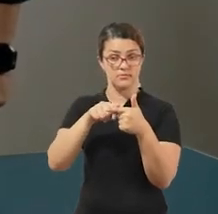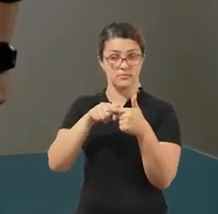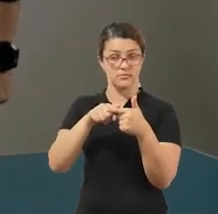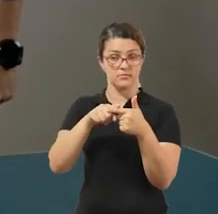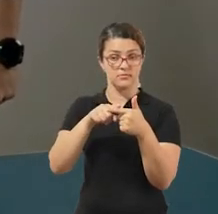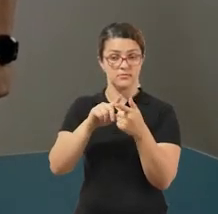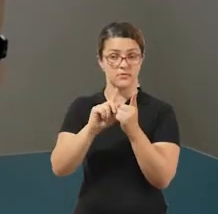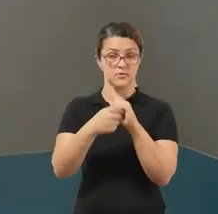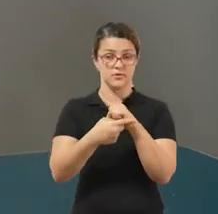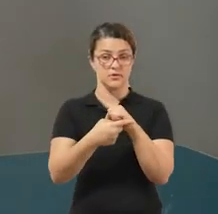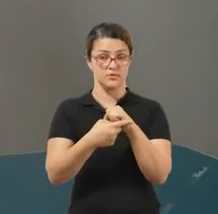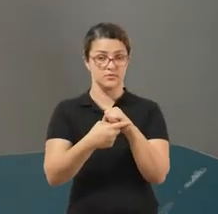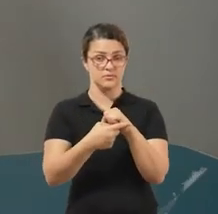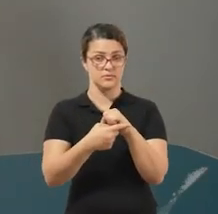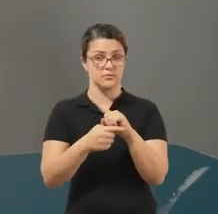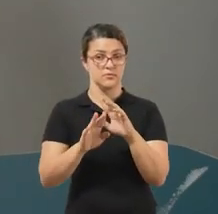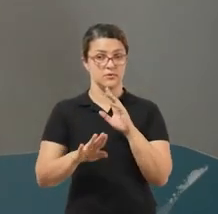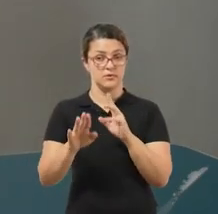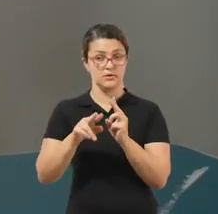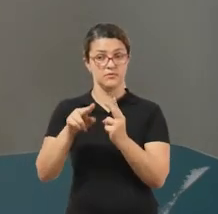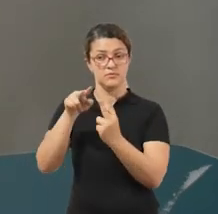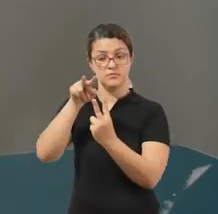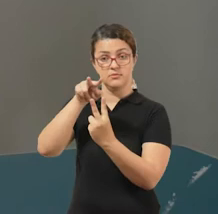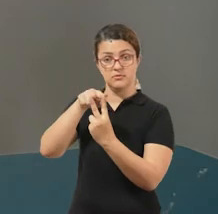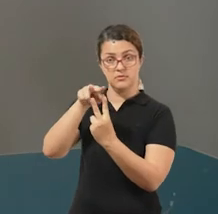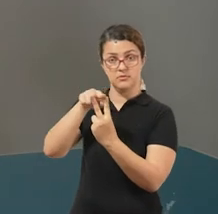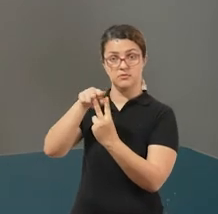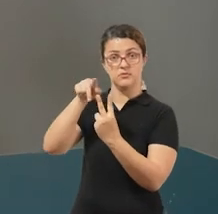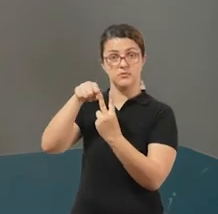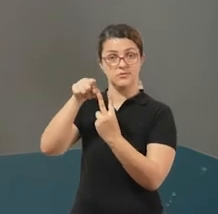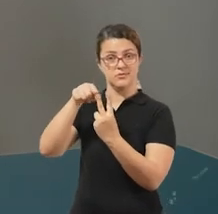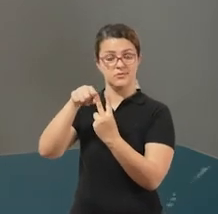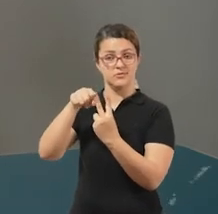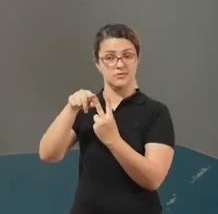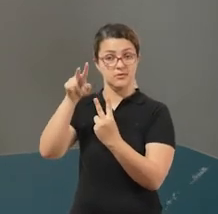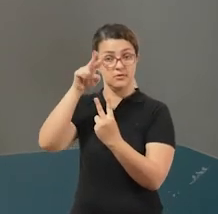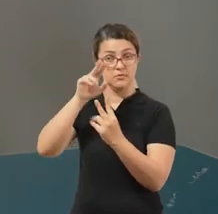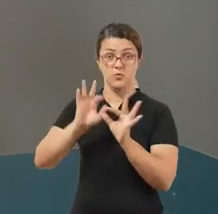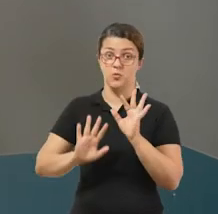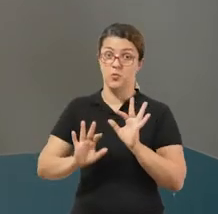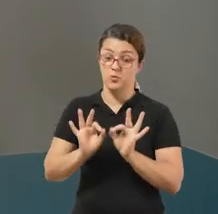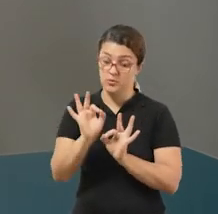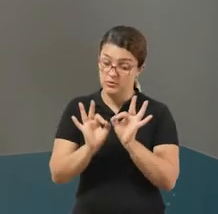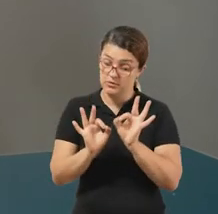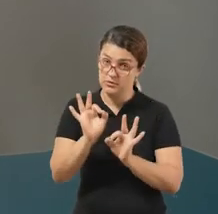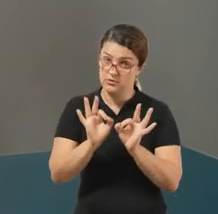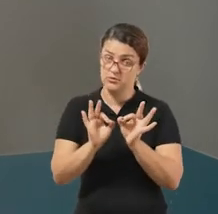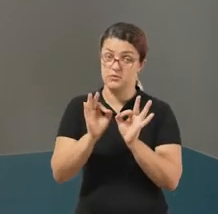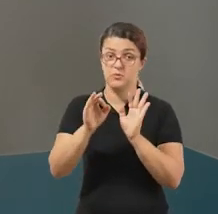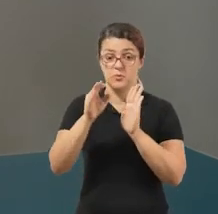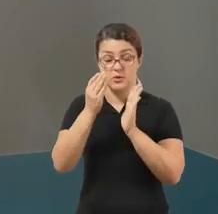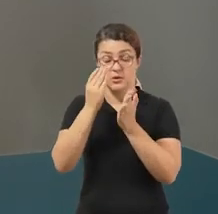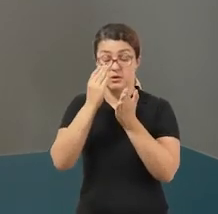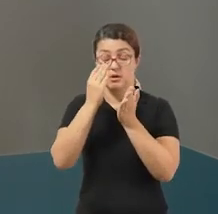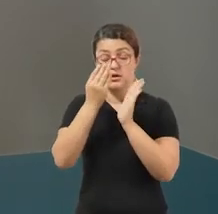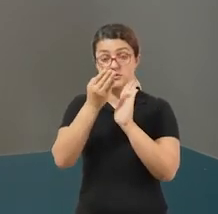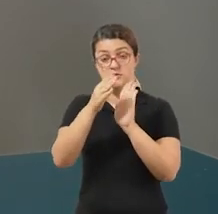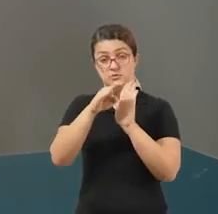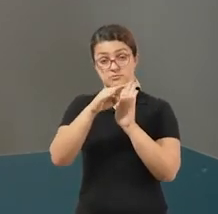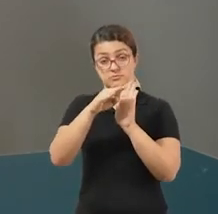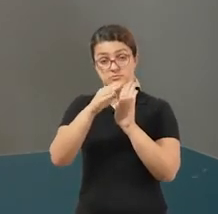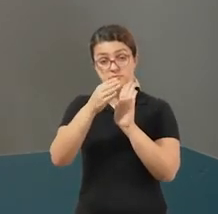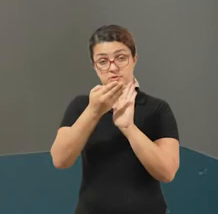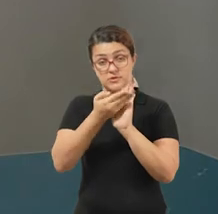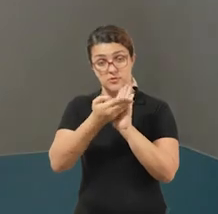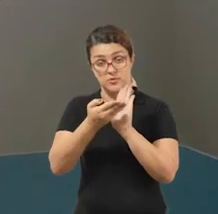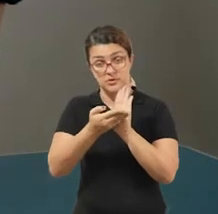unidade, tudo bem? Tomem muito cuidado, prestem bastante atenção nas ordens dos números, senão vocês podem acabar fazendo a